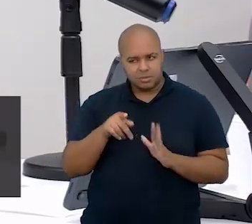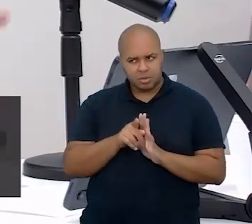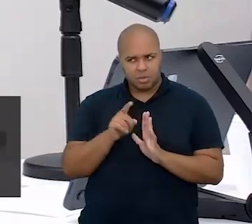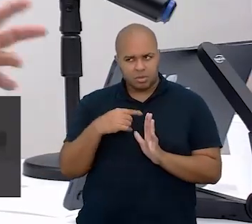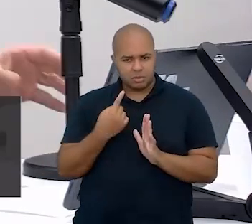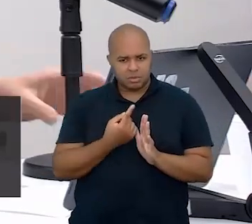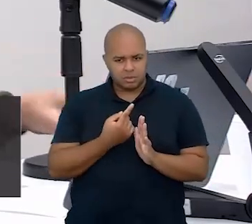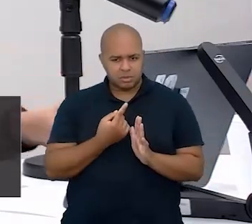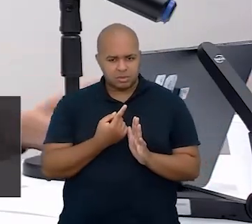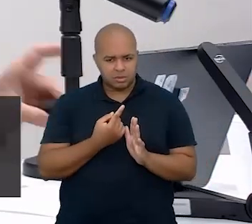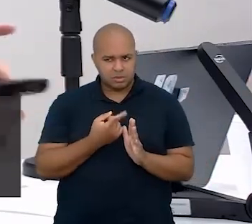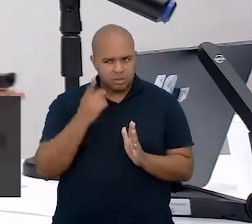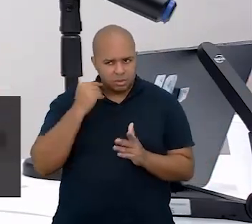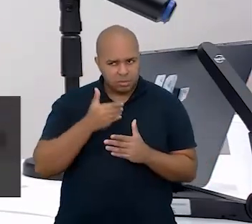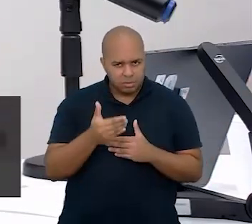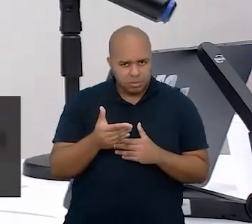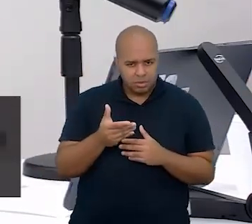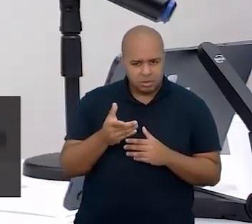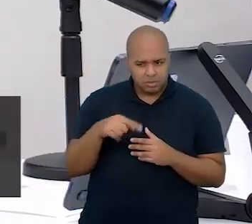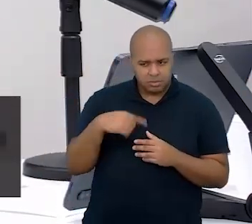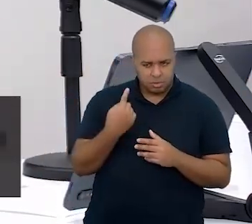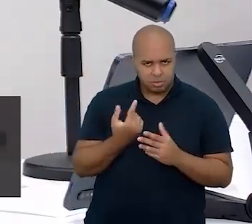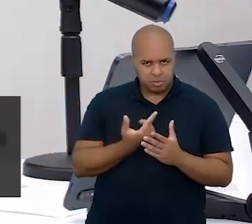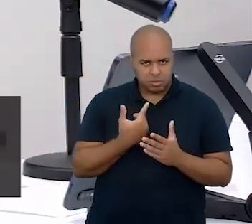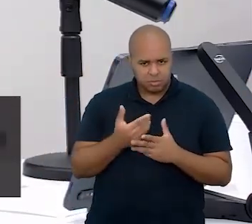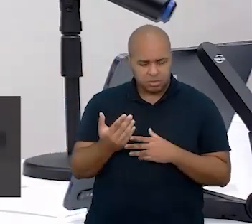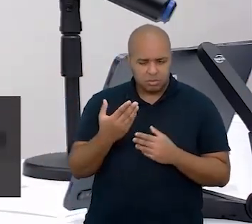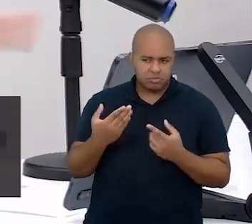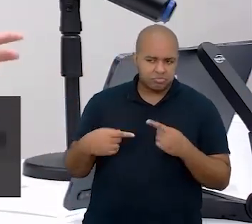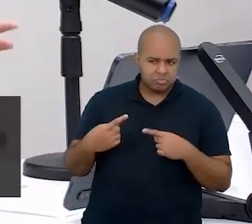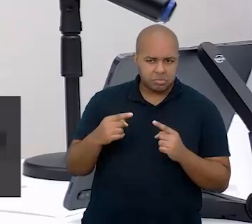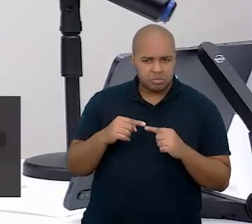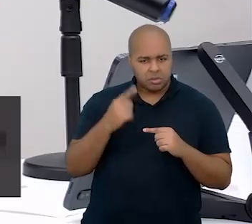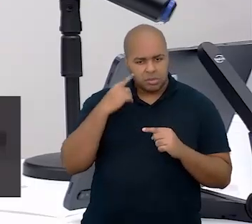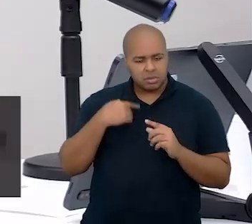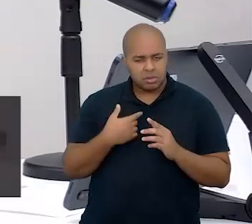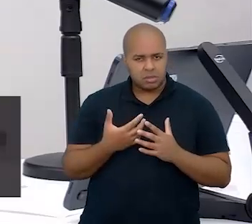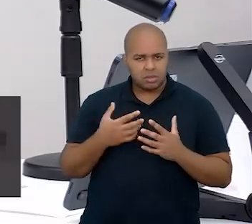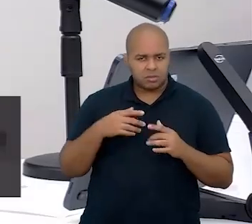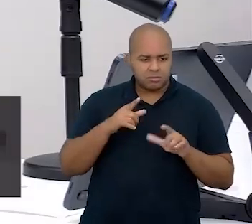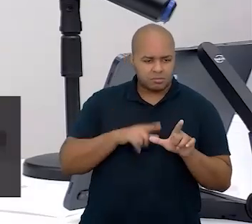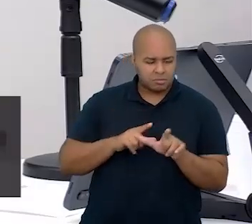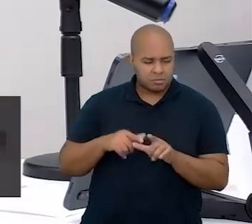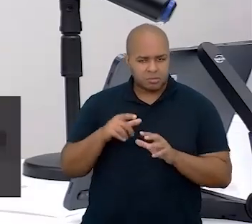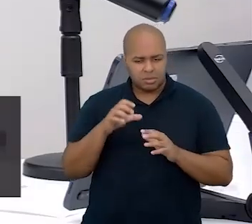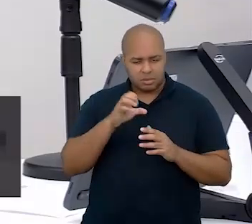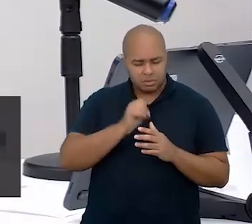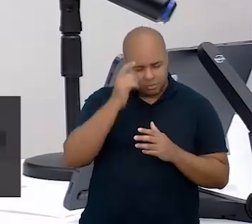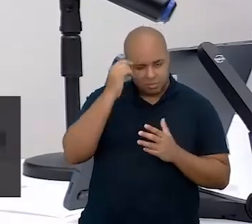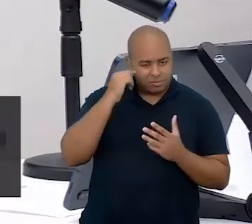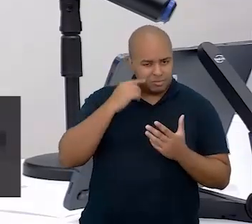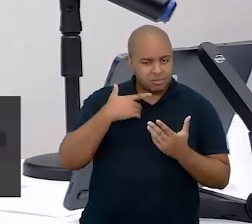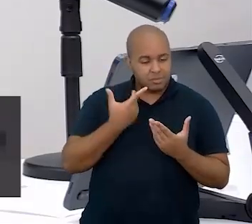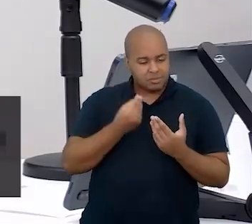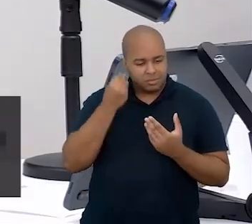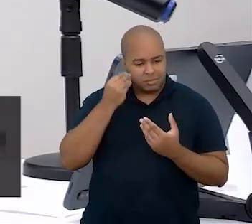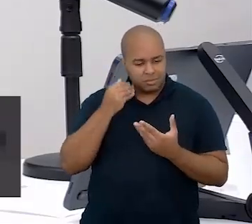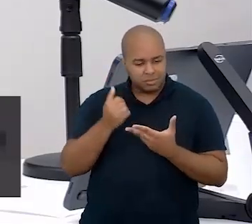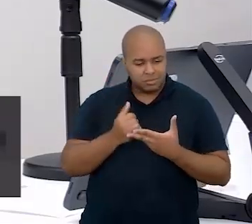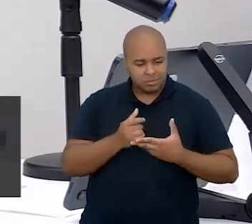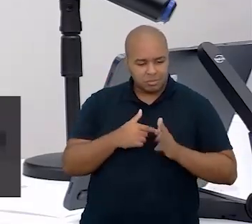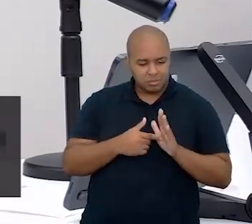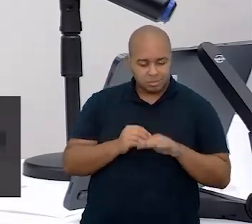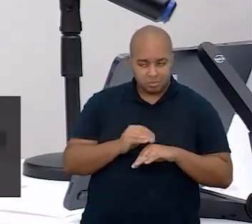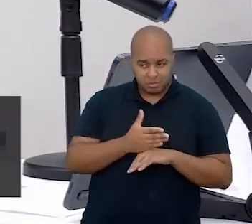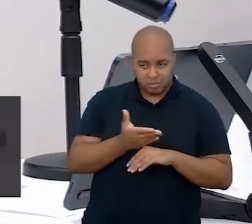dar início à nossa discussão sobre alfabetização e letramento, eu trouxe uma experiência que eu queria